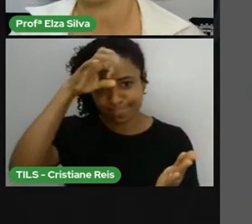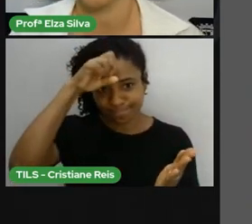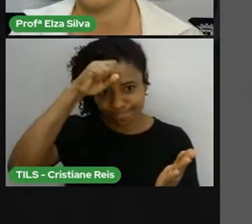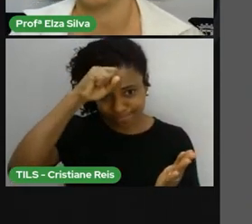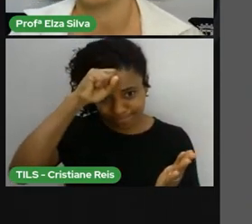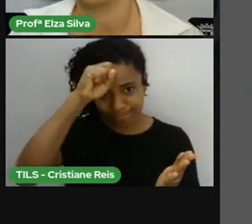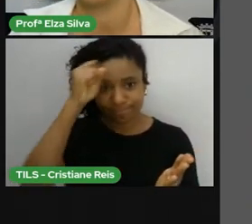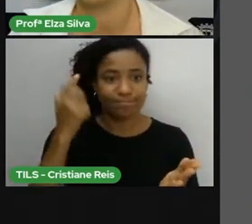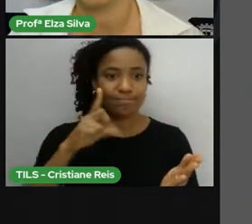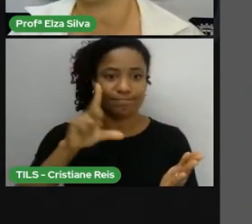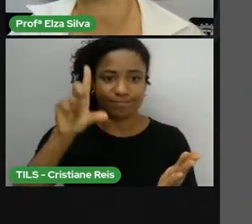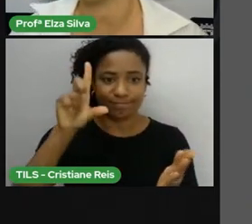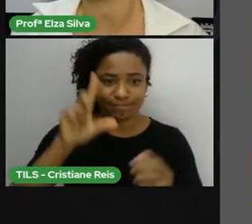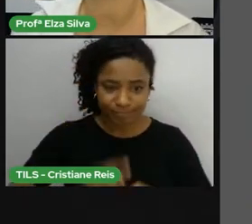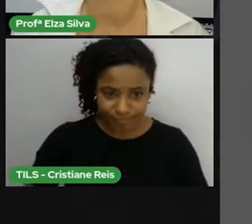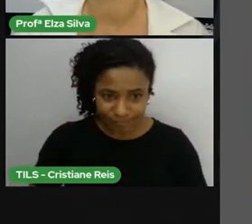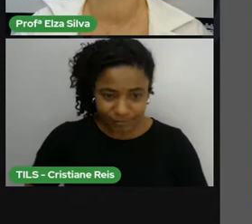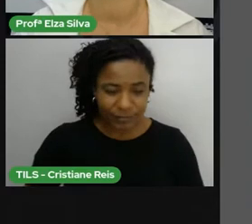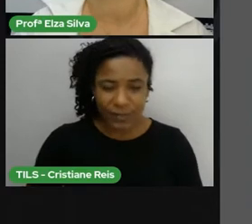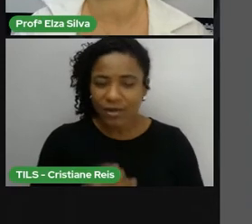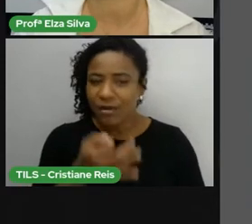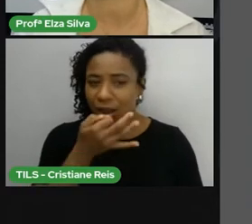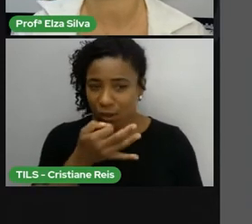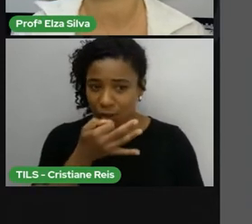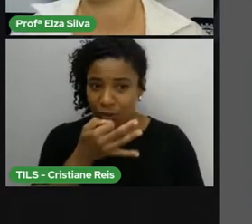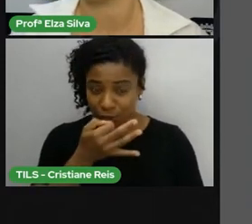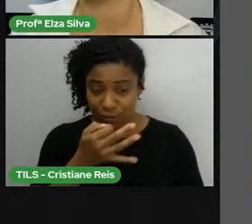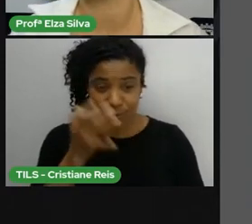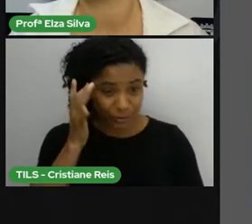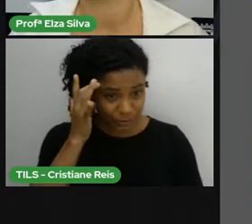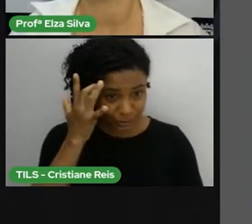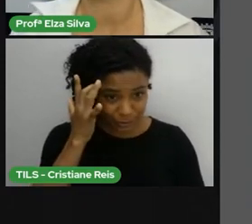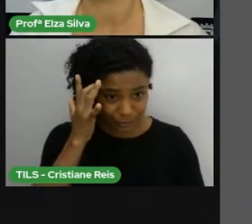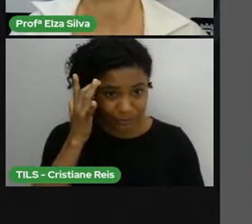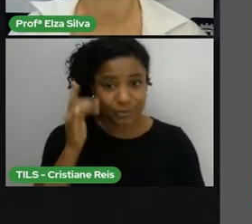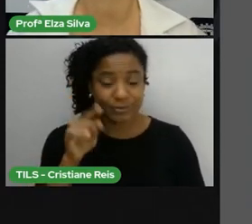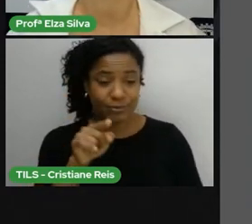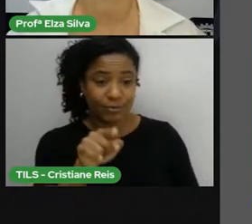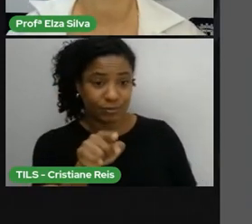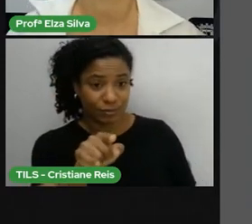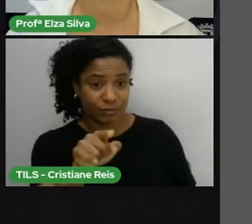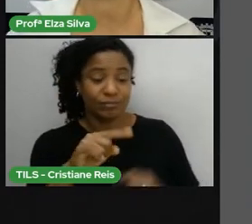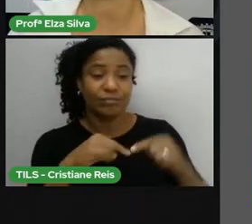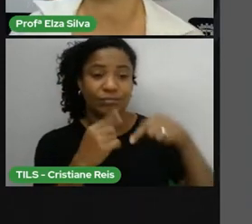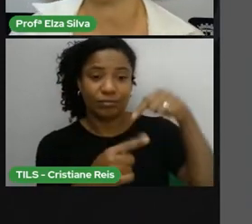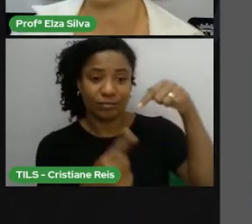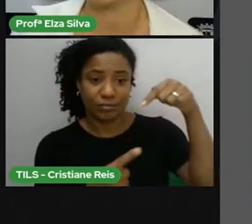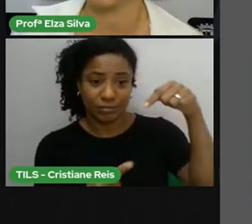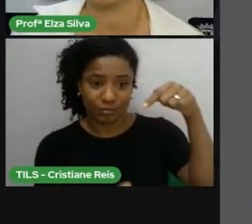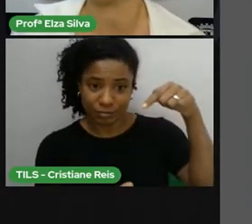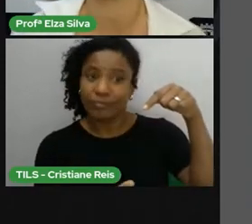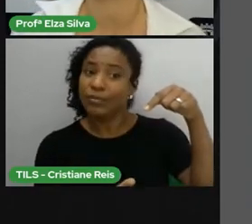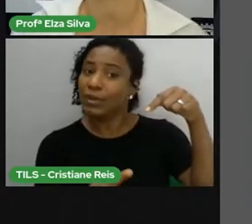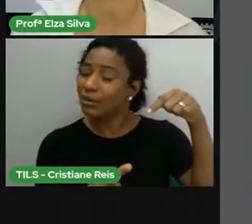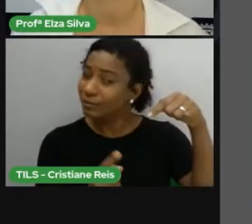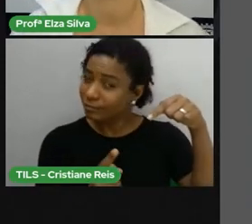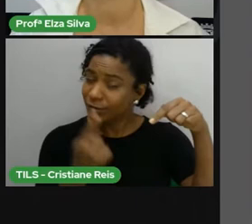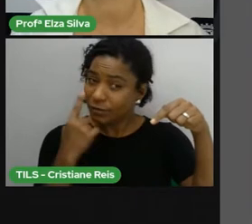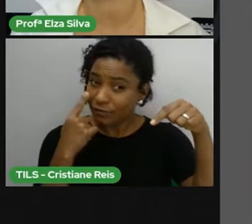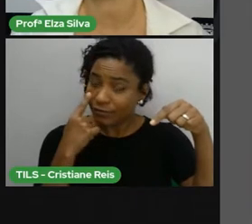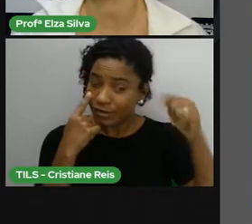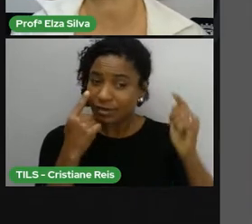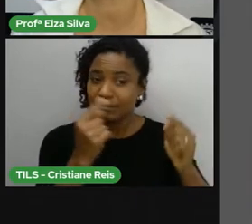sugestão. Que tal, se lá no seu caderno, antes de fazer as anotações da aula de hoje,